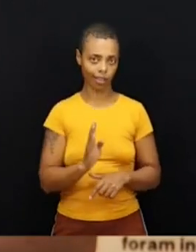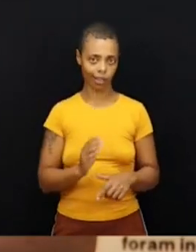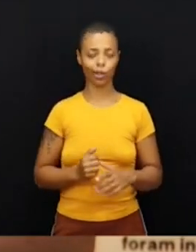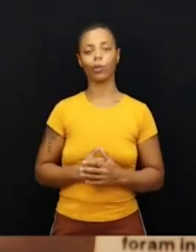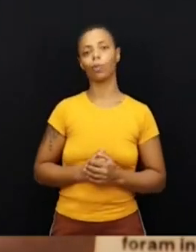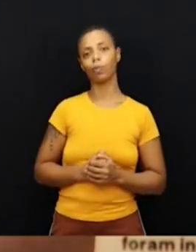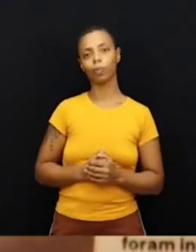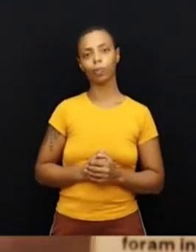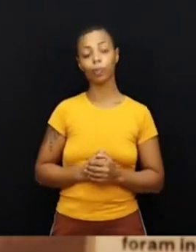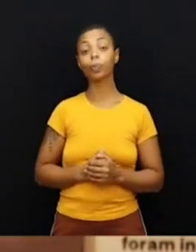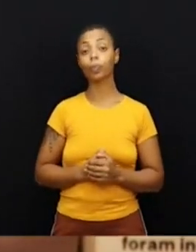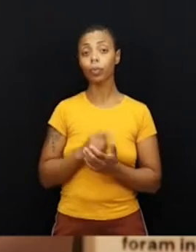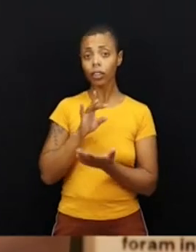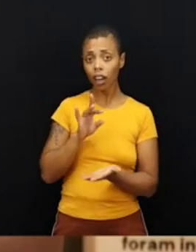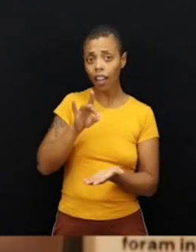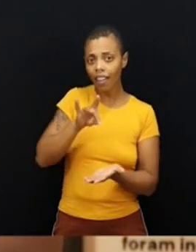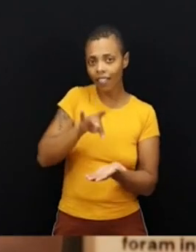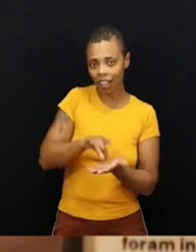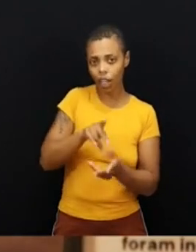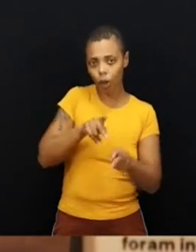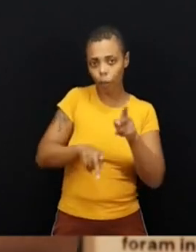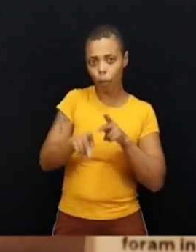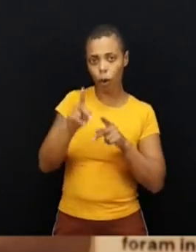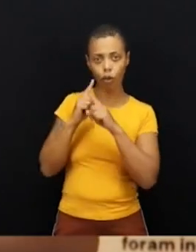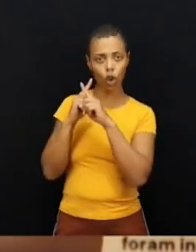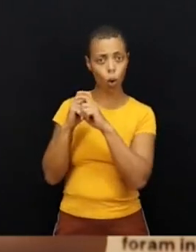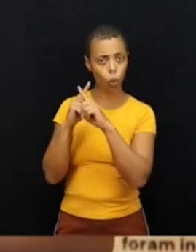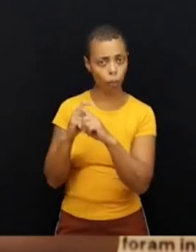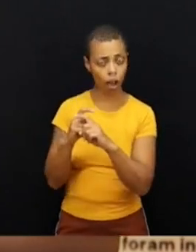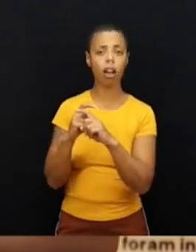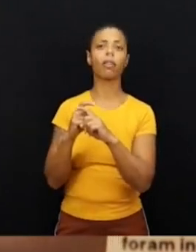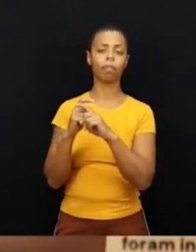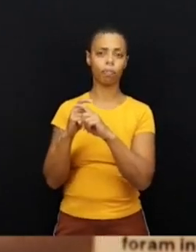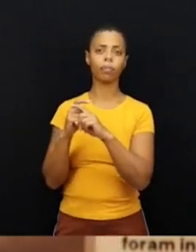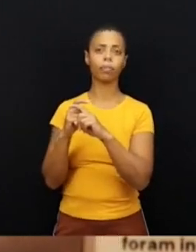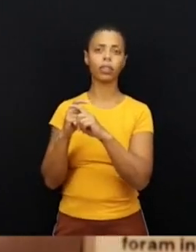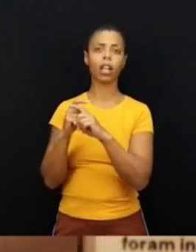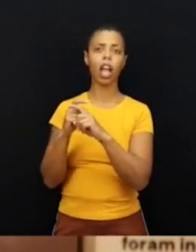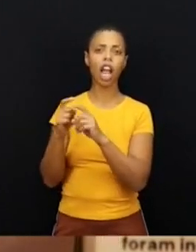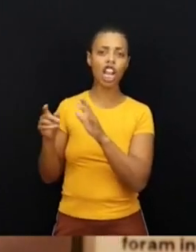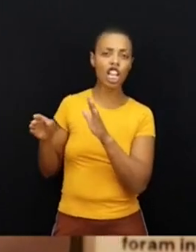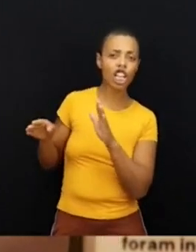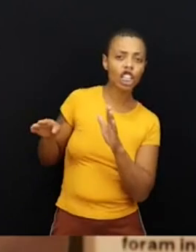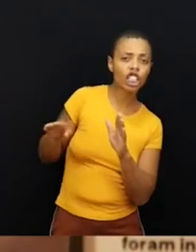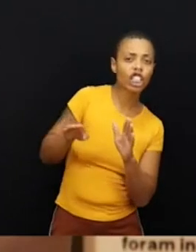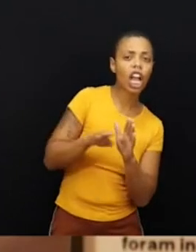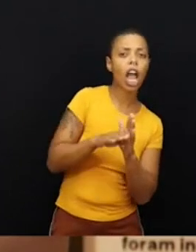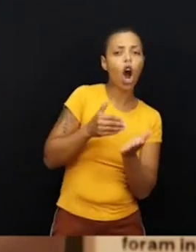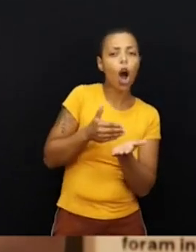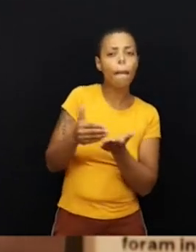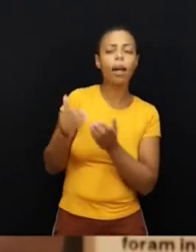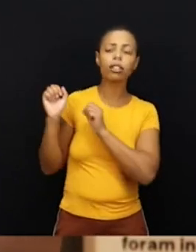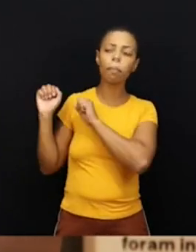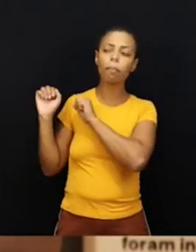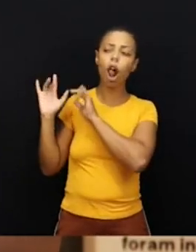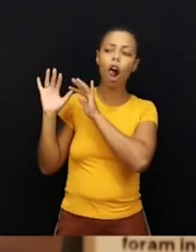Na verdade, o povo irubá, ele chega, quer dizer, ele começa a ser transladado